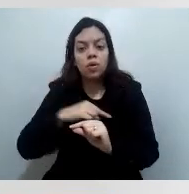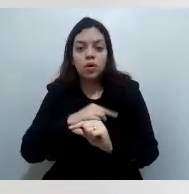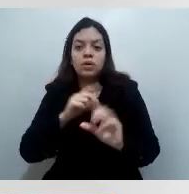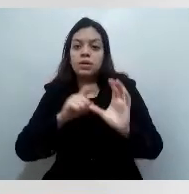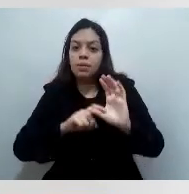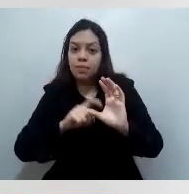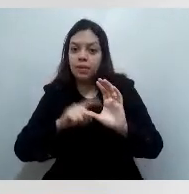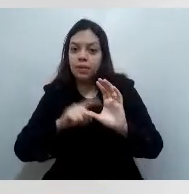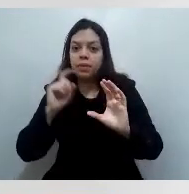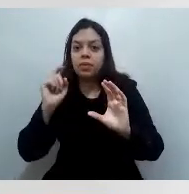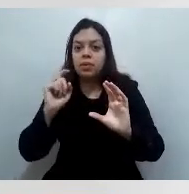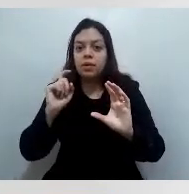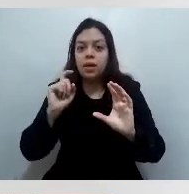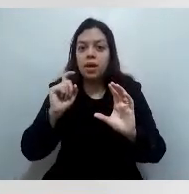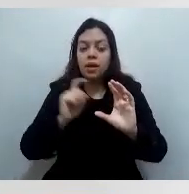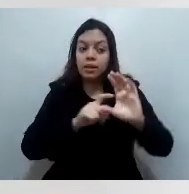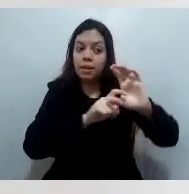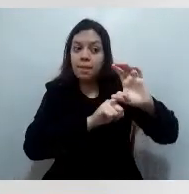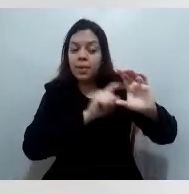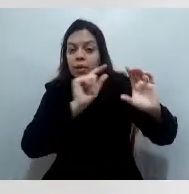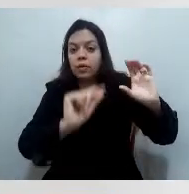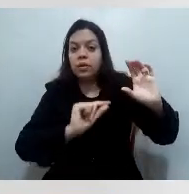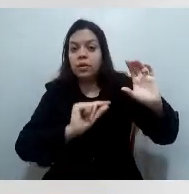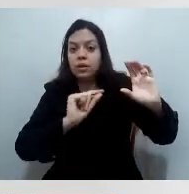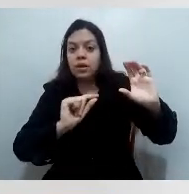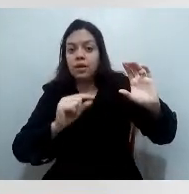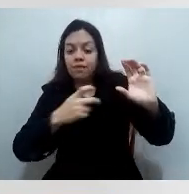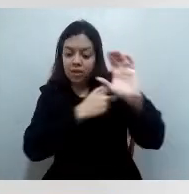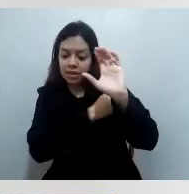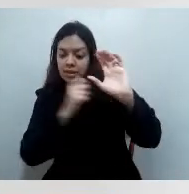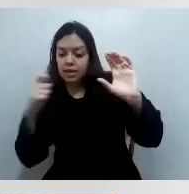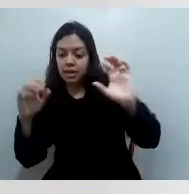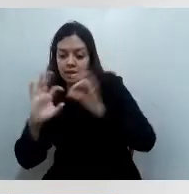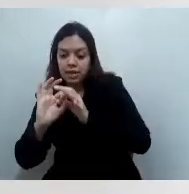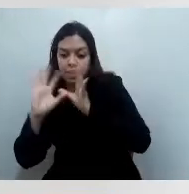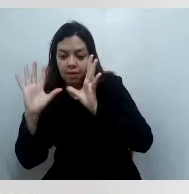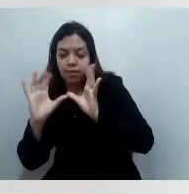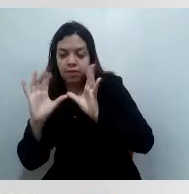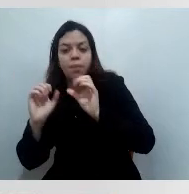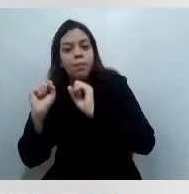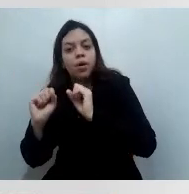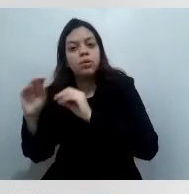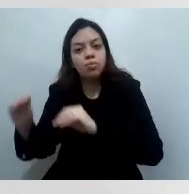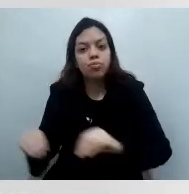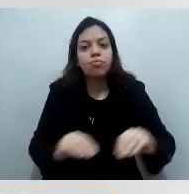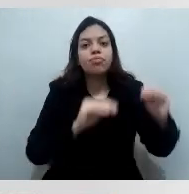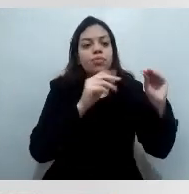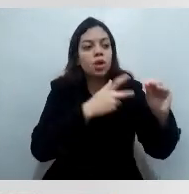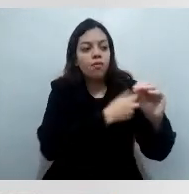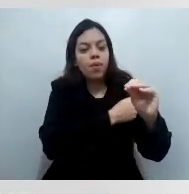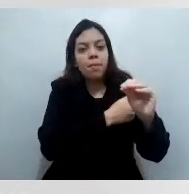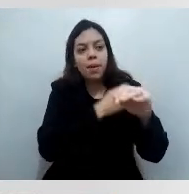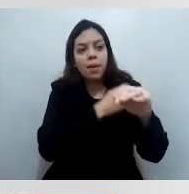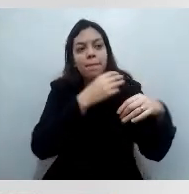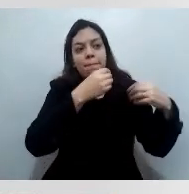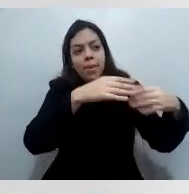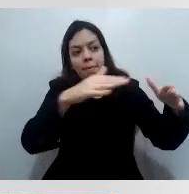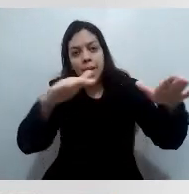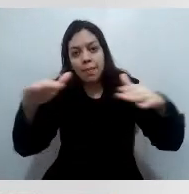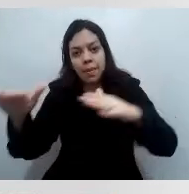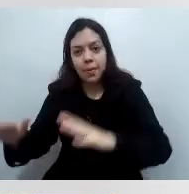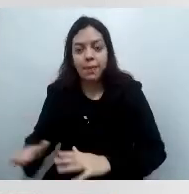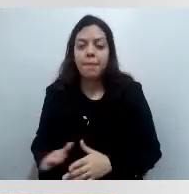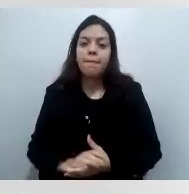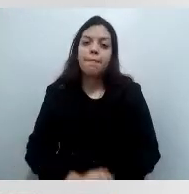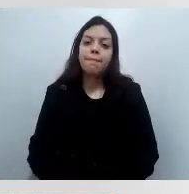doses de vacina, não é? Então, cada realidade é uma e tem municípios que já vão aplicar dose